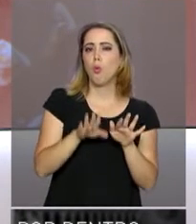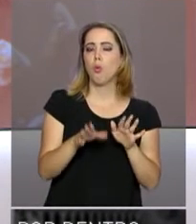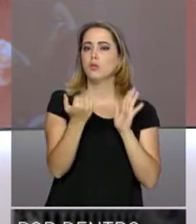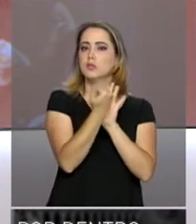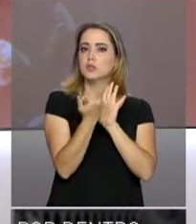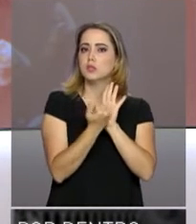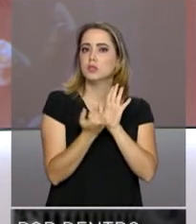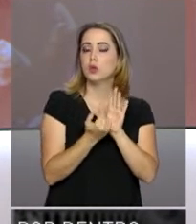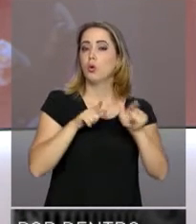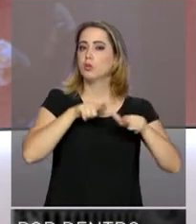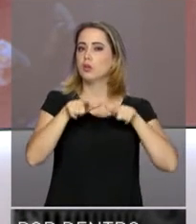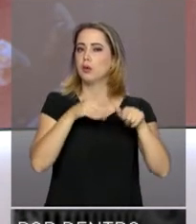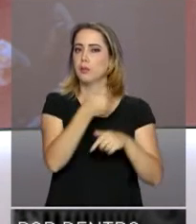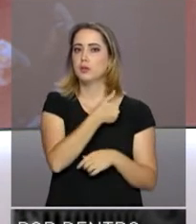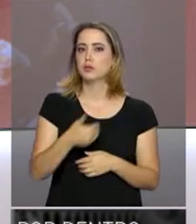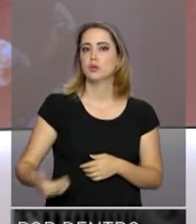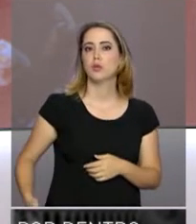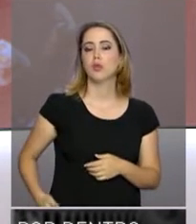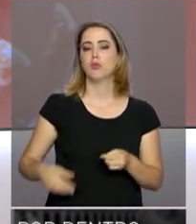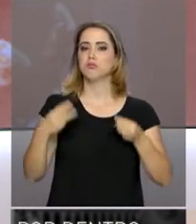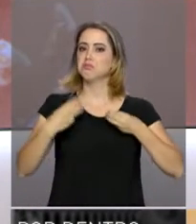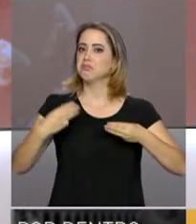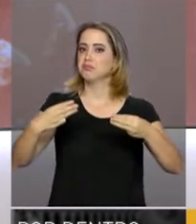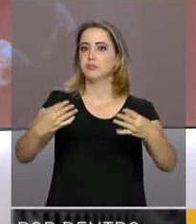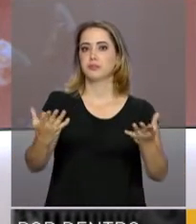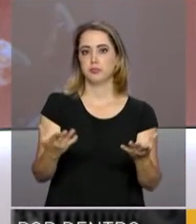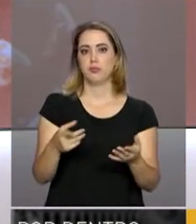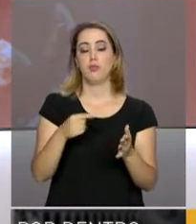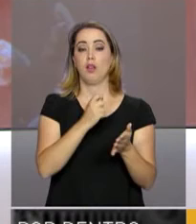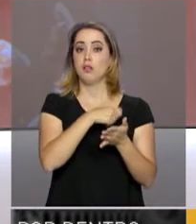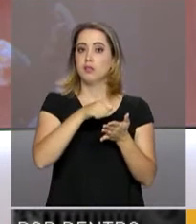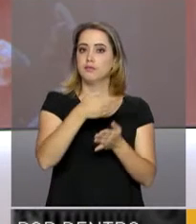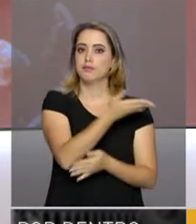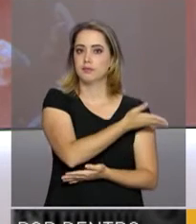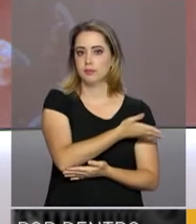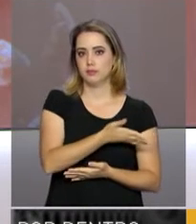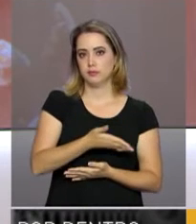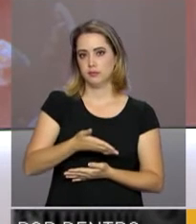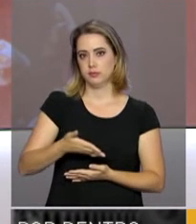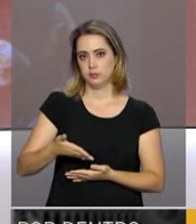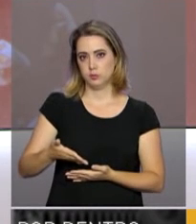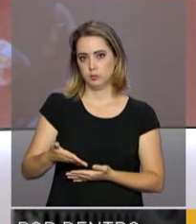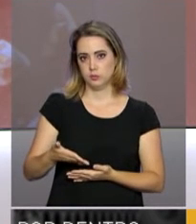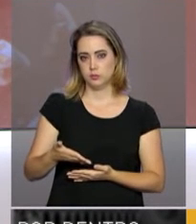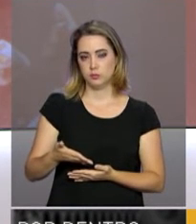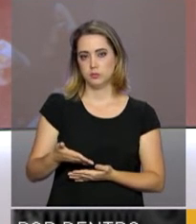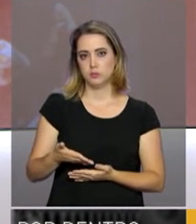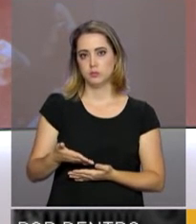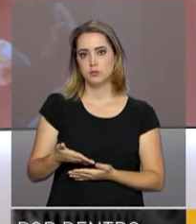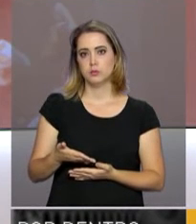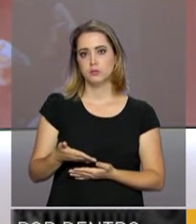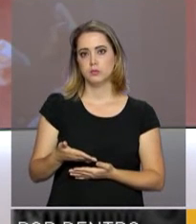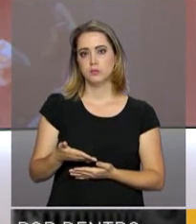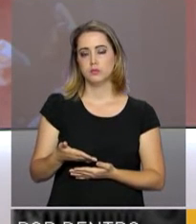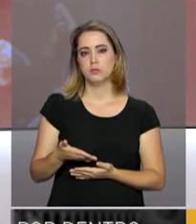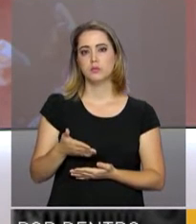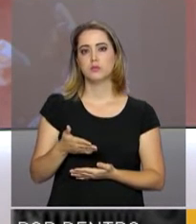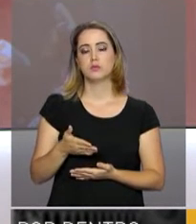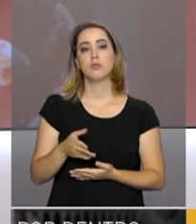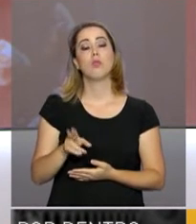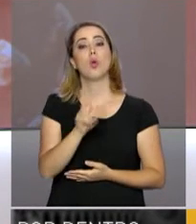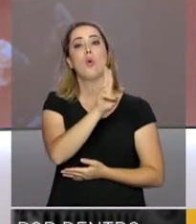projeto ou ação do governo, de qualquer ministério, escreva para por dentro do governo, arroba presidencia.gov